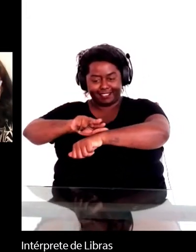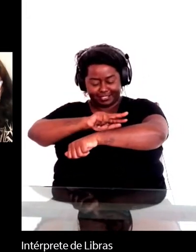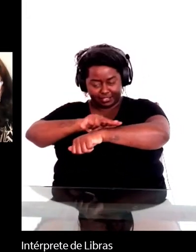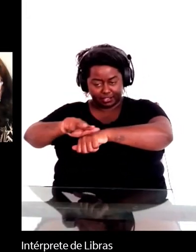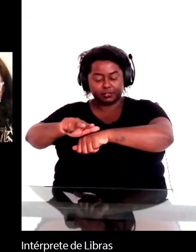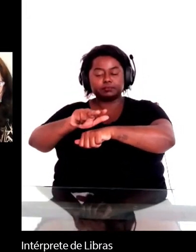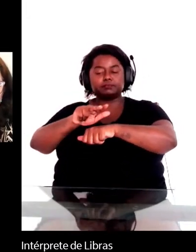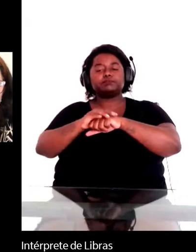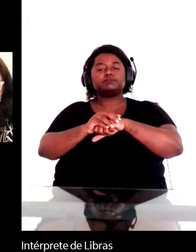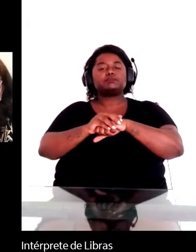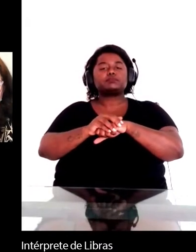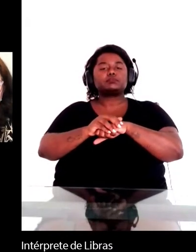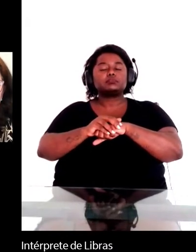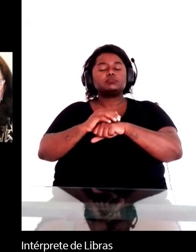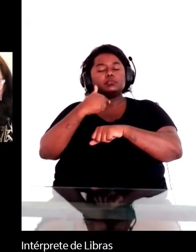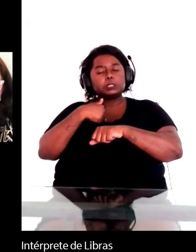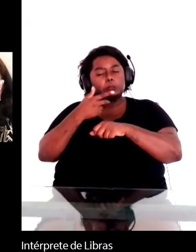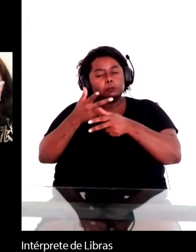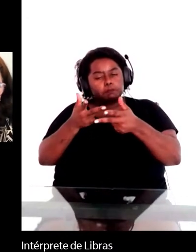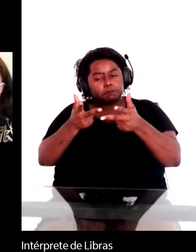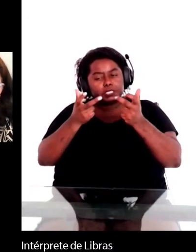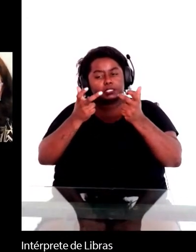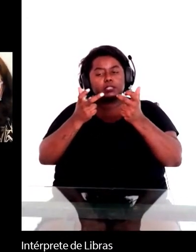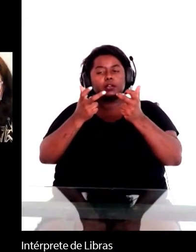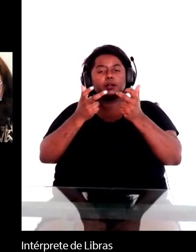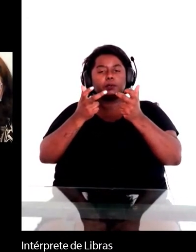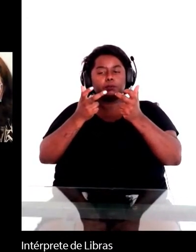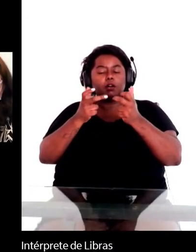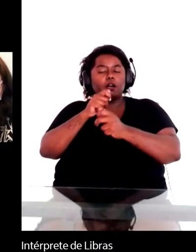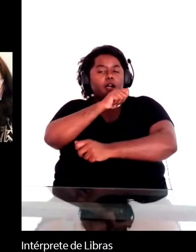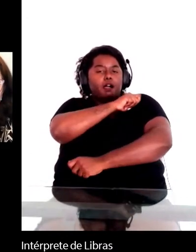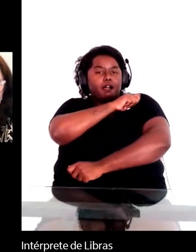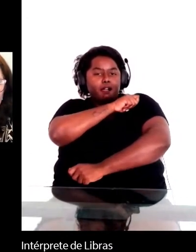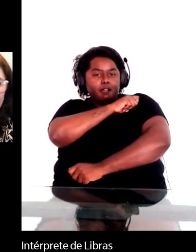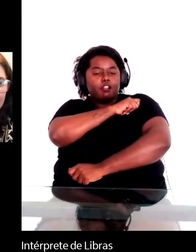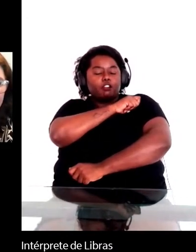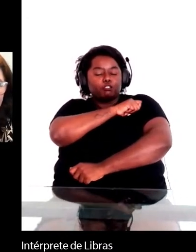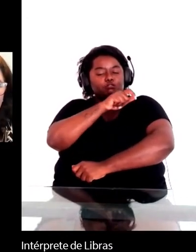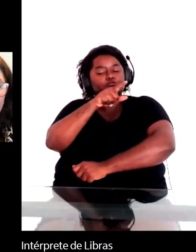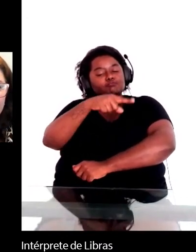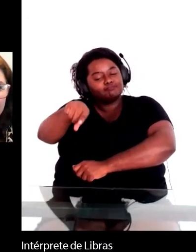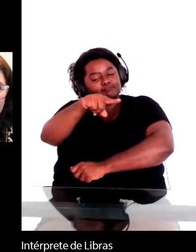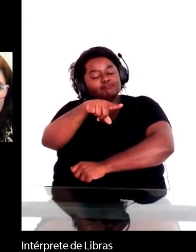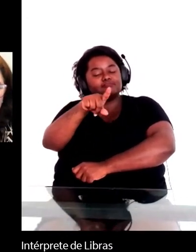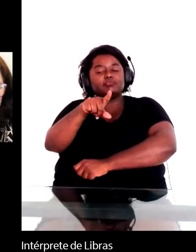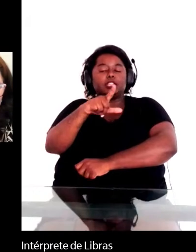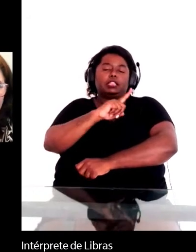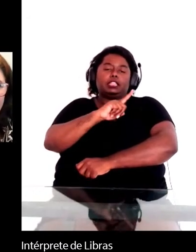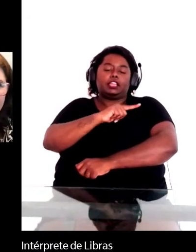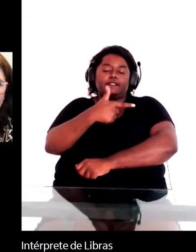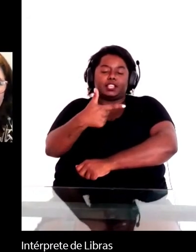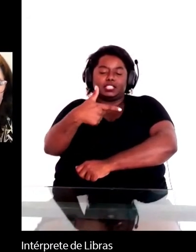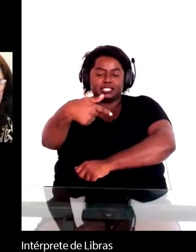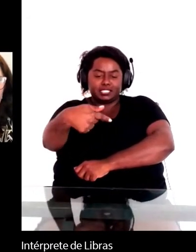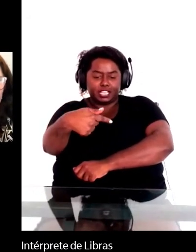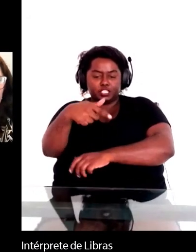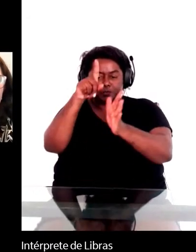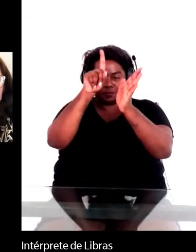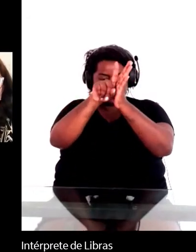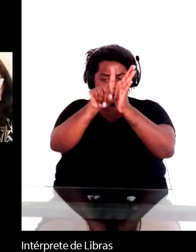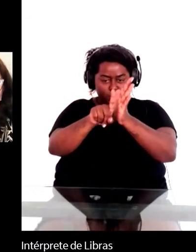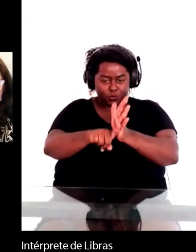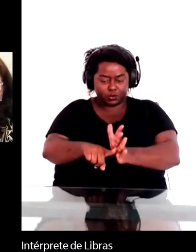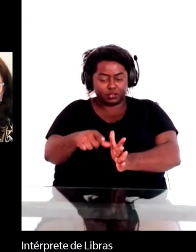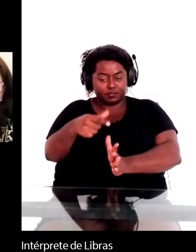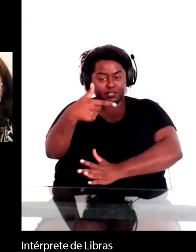eu vejo que os alunos acabam escolhendo, eles têm 27 perguntas, por exemplo,